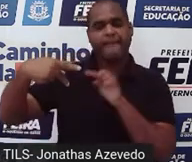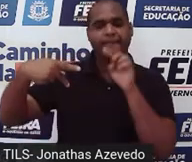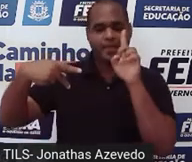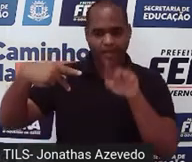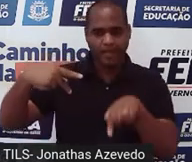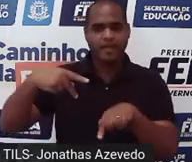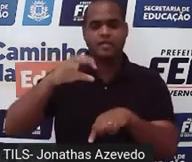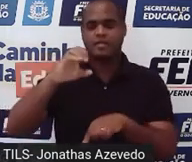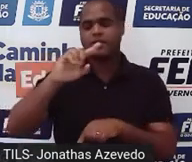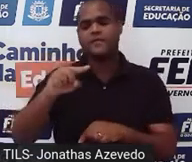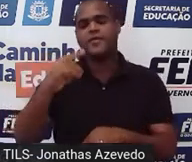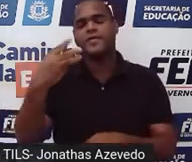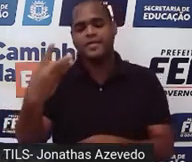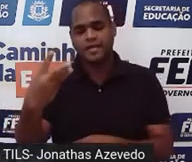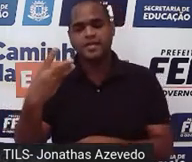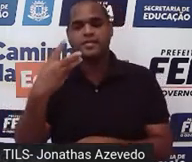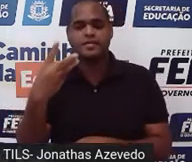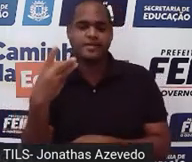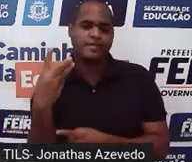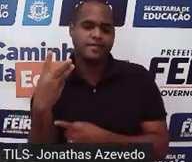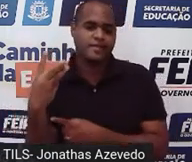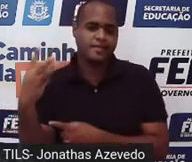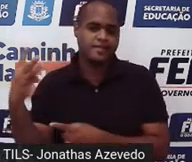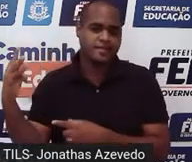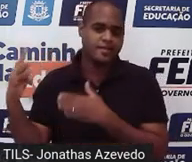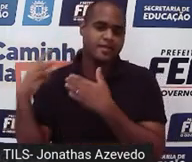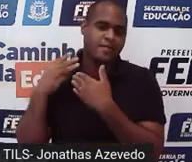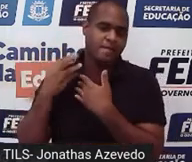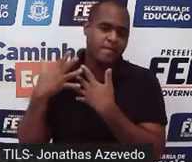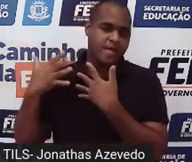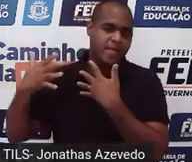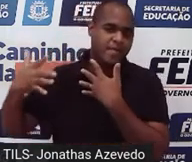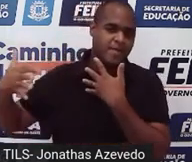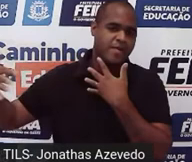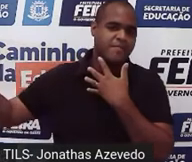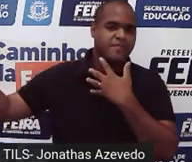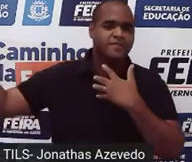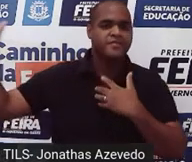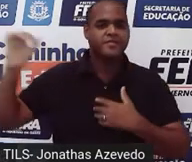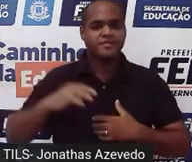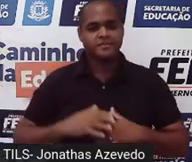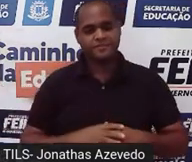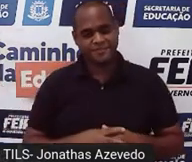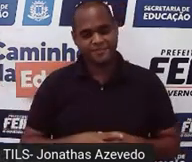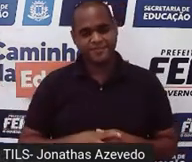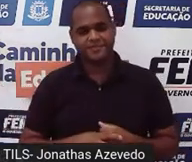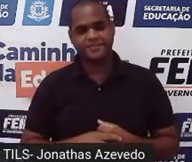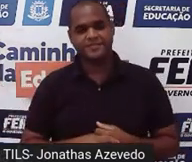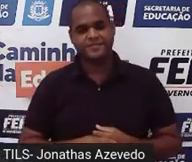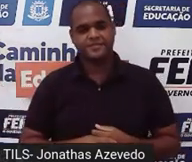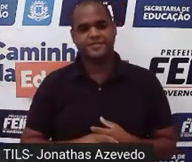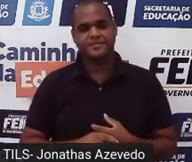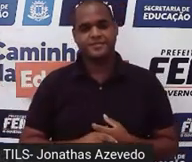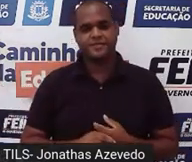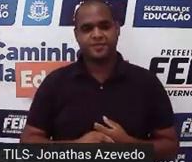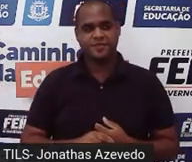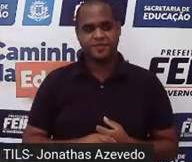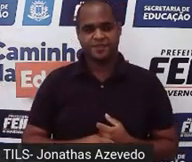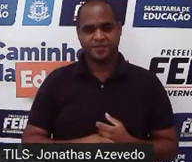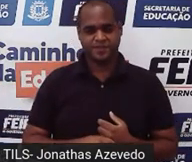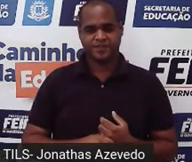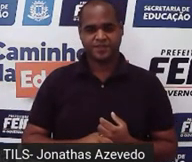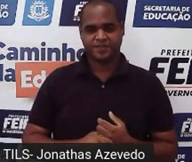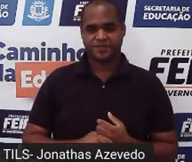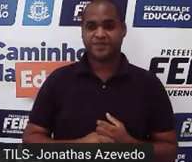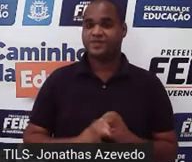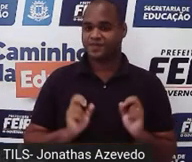0,33333. E esse 3 se repete infinitamente.